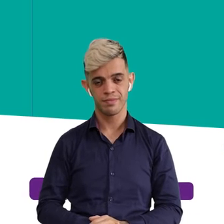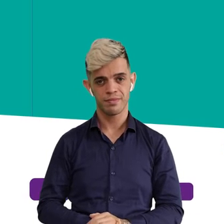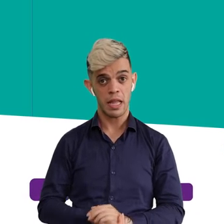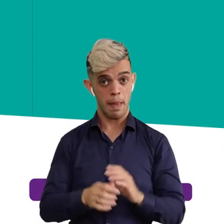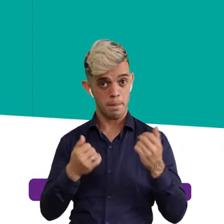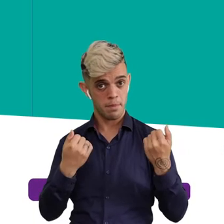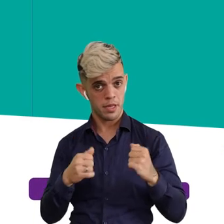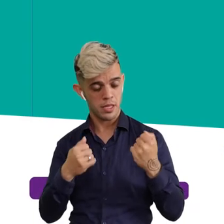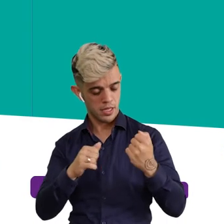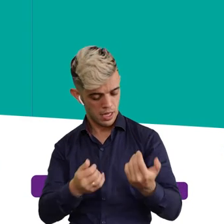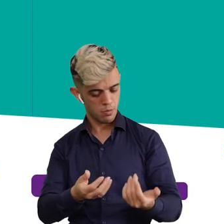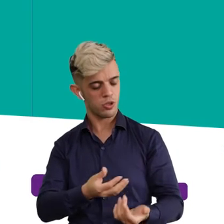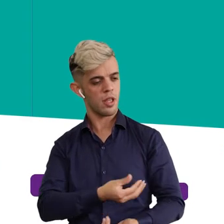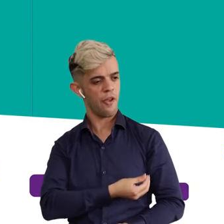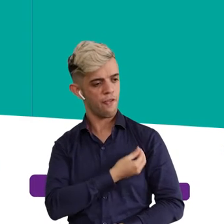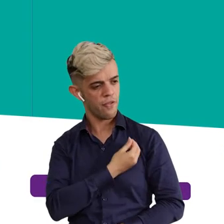gente.